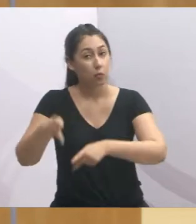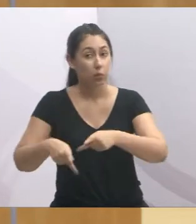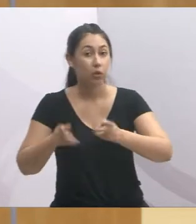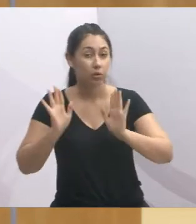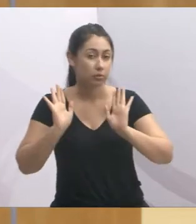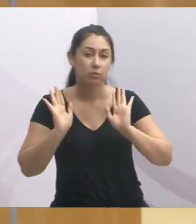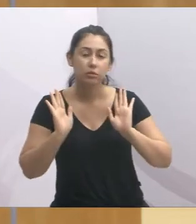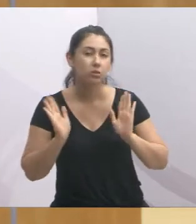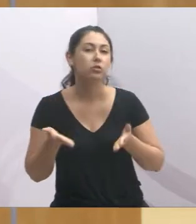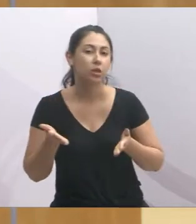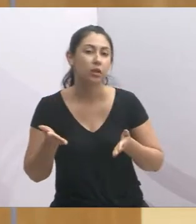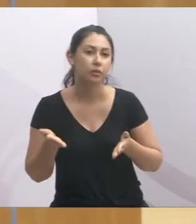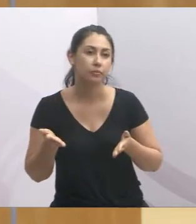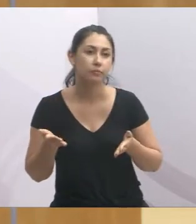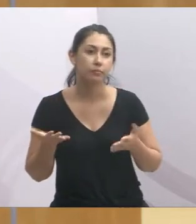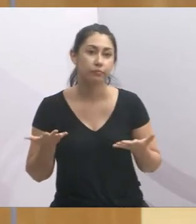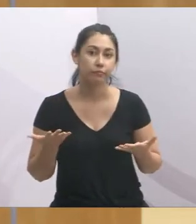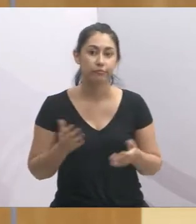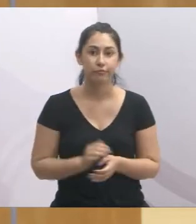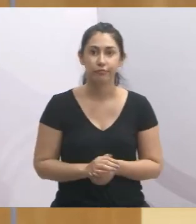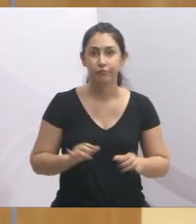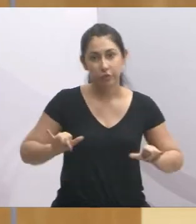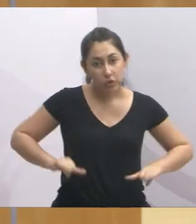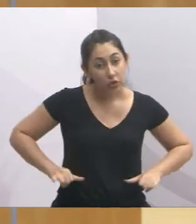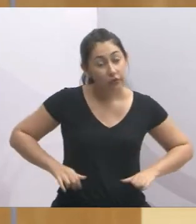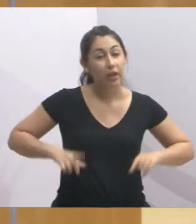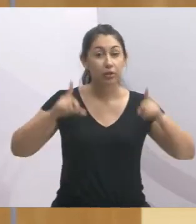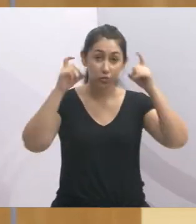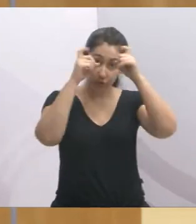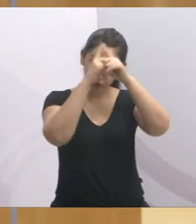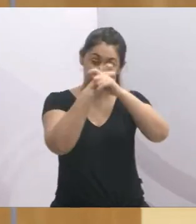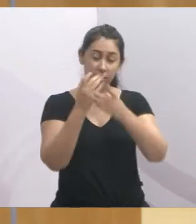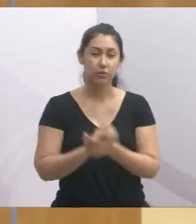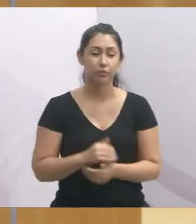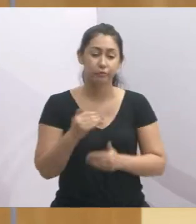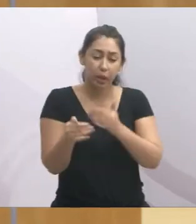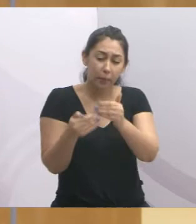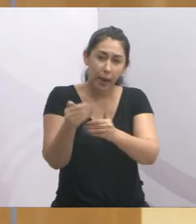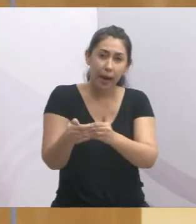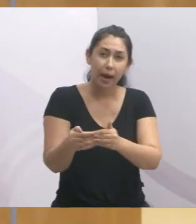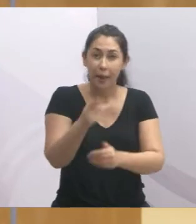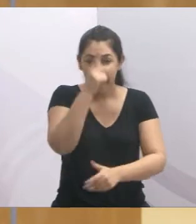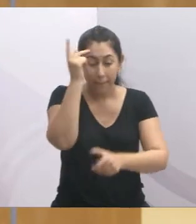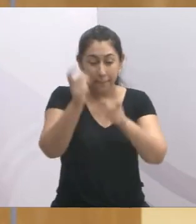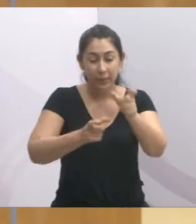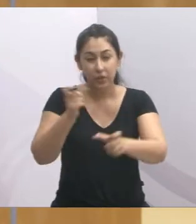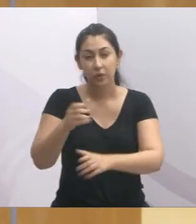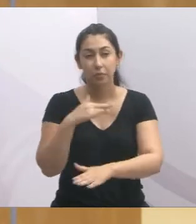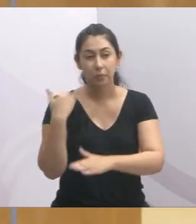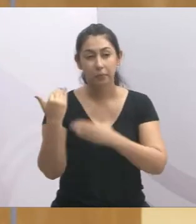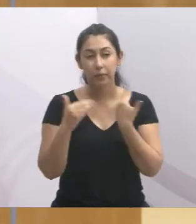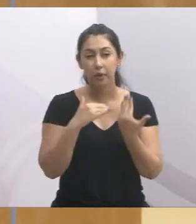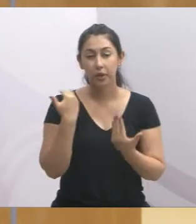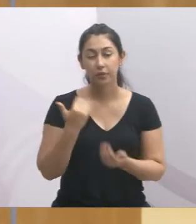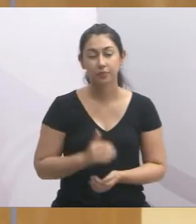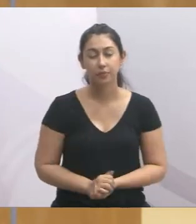aí numa situação difícil e cada dia que passa a gente está perdendo mais. Eu quero aqui